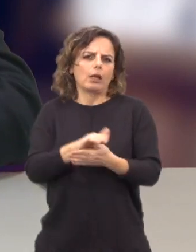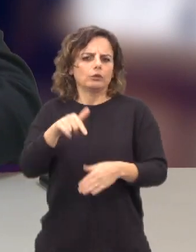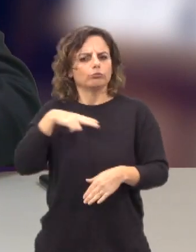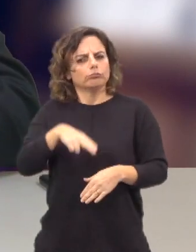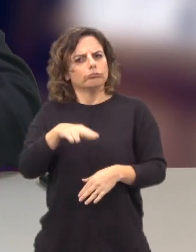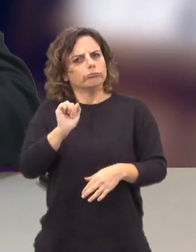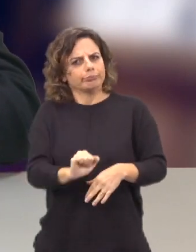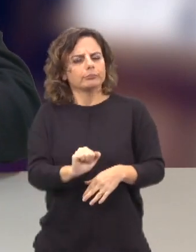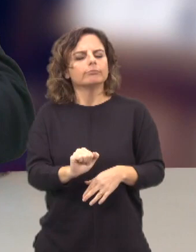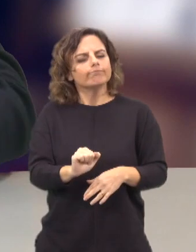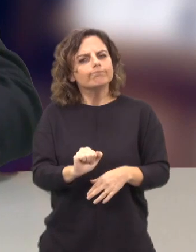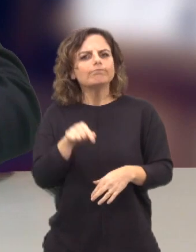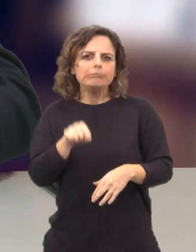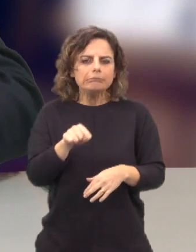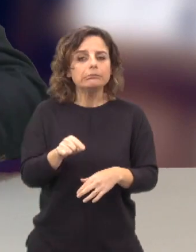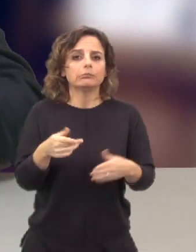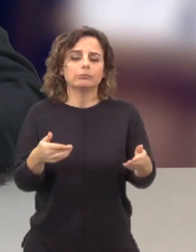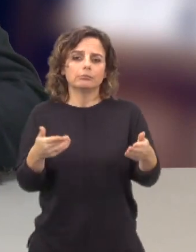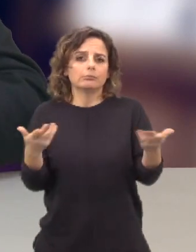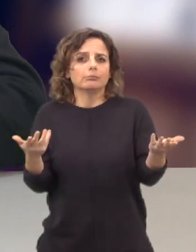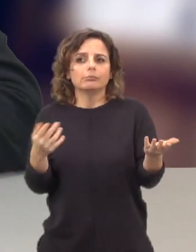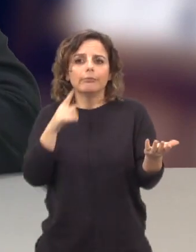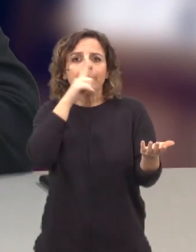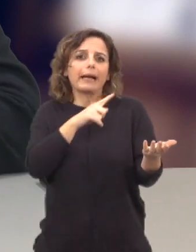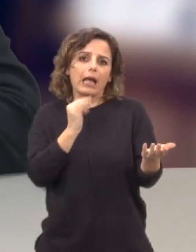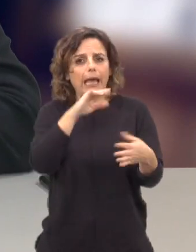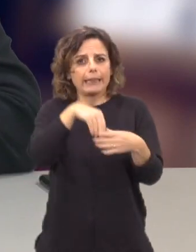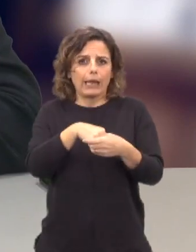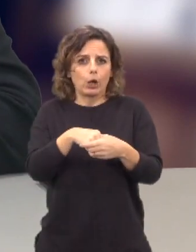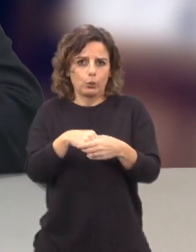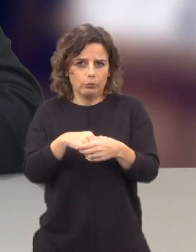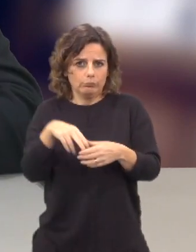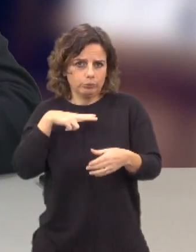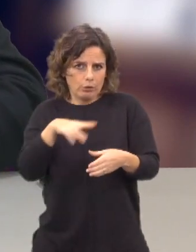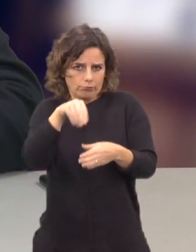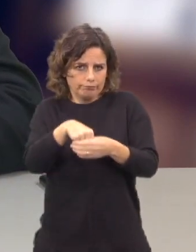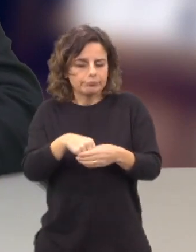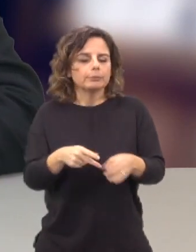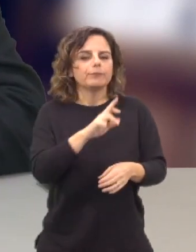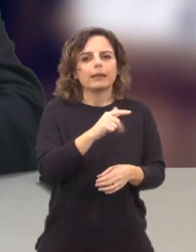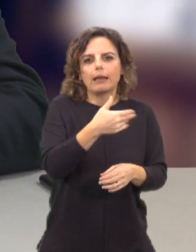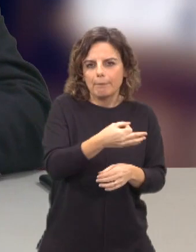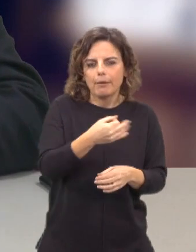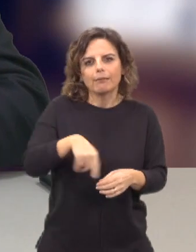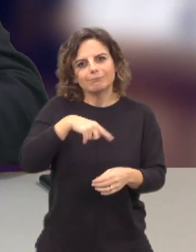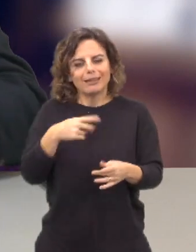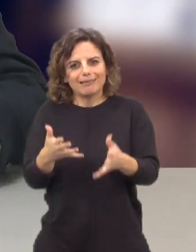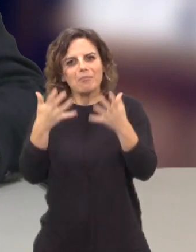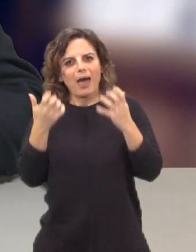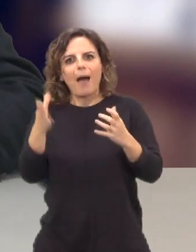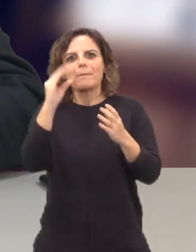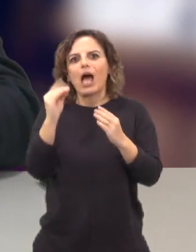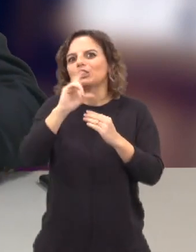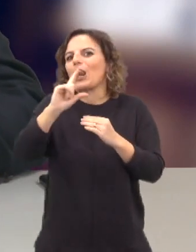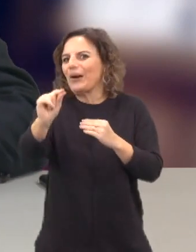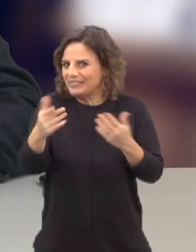fazemos em Portugal é para consumo, digamos, interno. No caso da RTP, enfim, temos a ambição de o levar